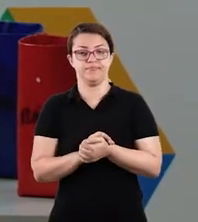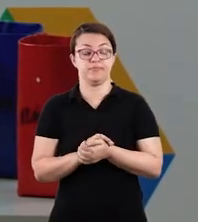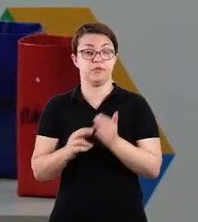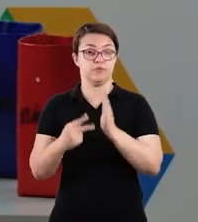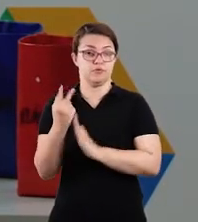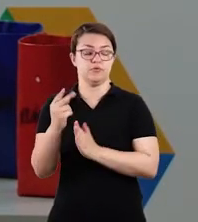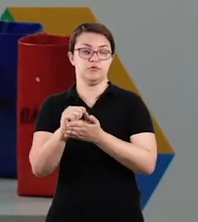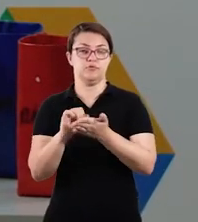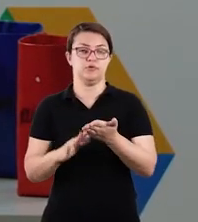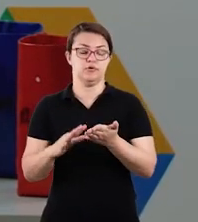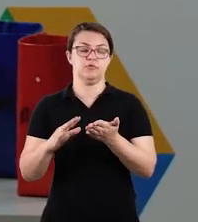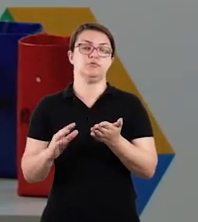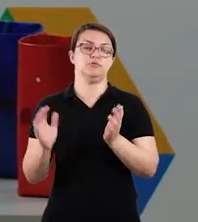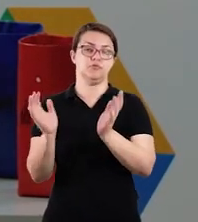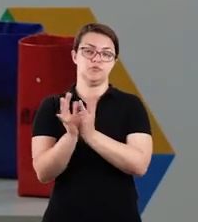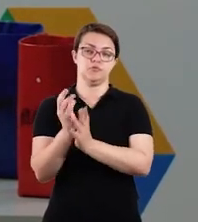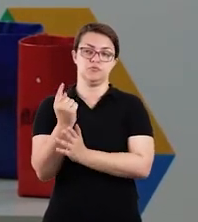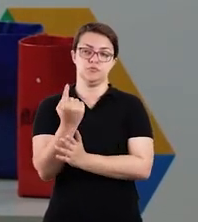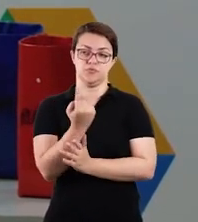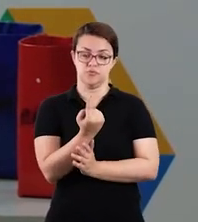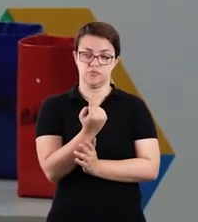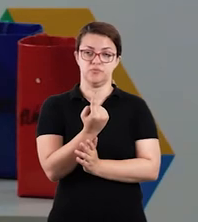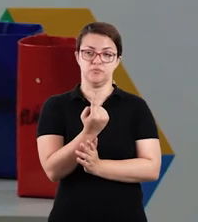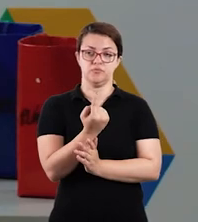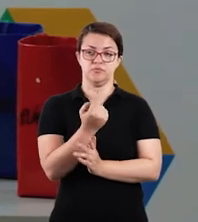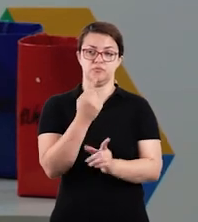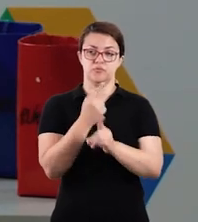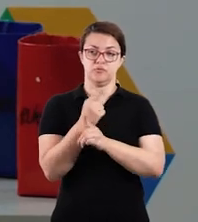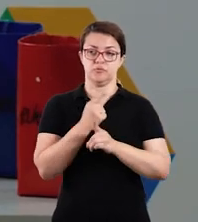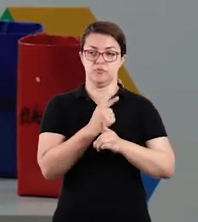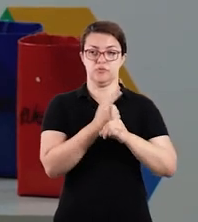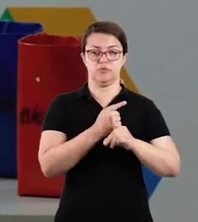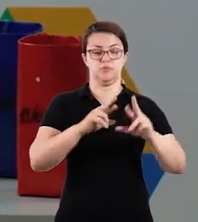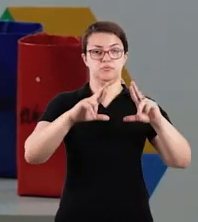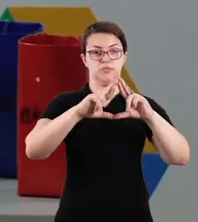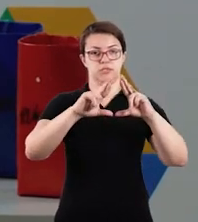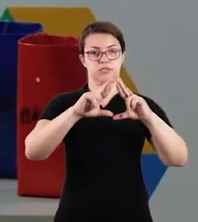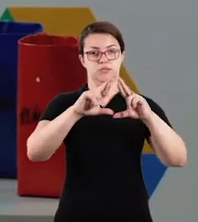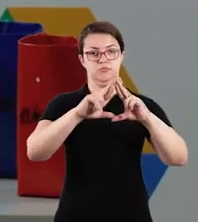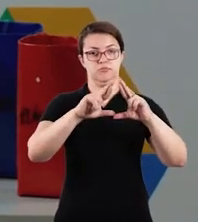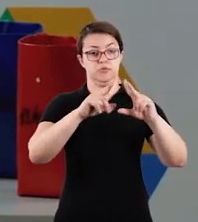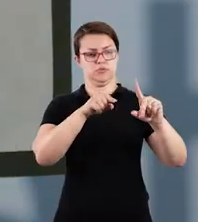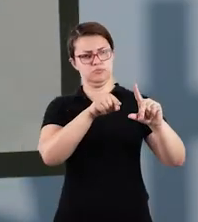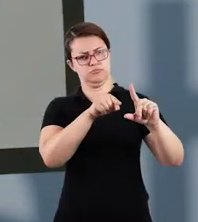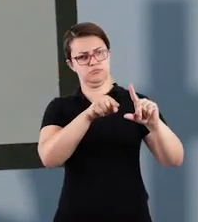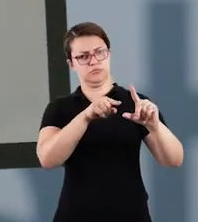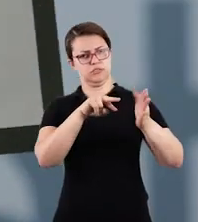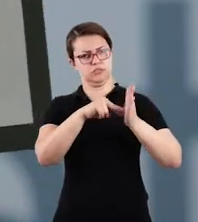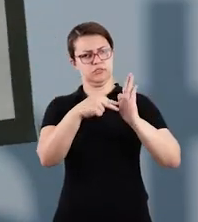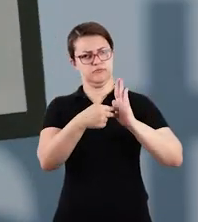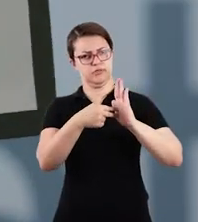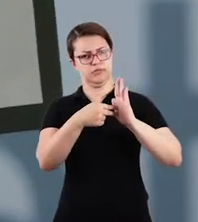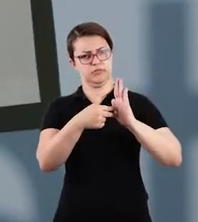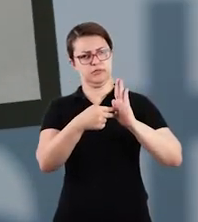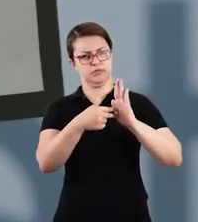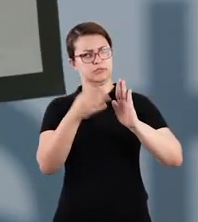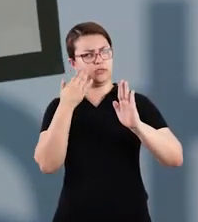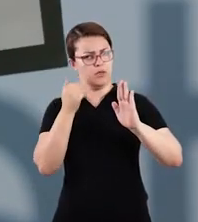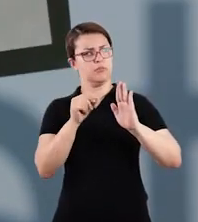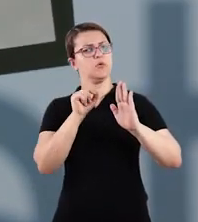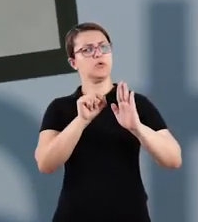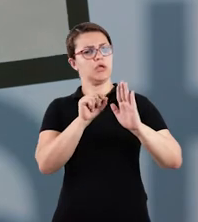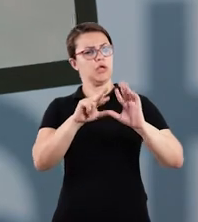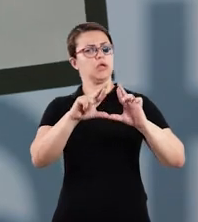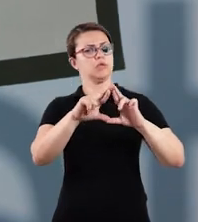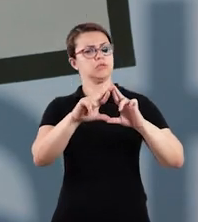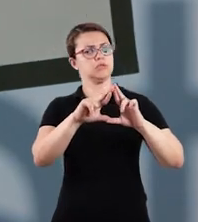termo 1, vocês vão ter que encontrar este símbolo aqui. Vocês sabem me dizer que símbolo